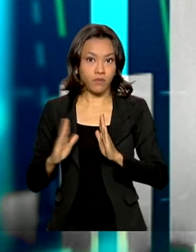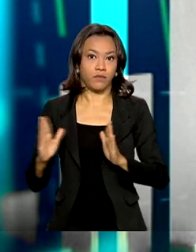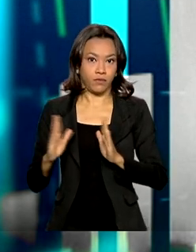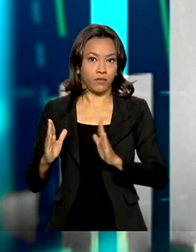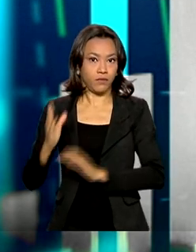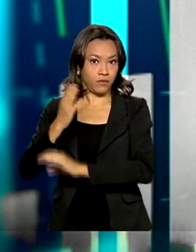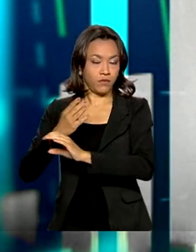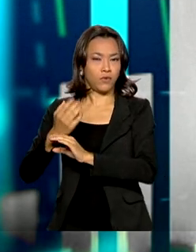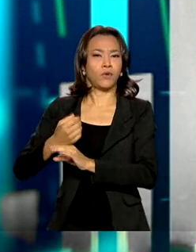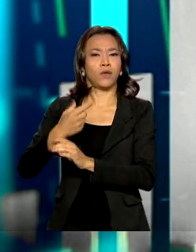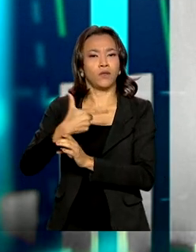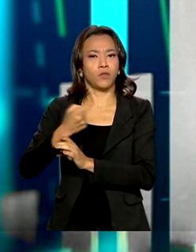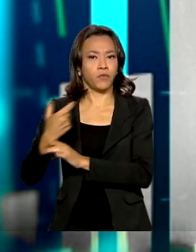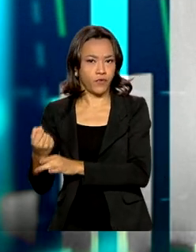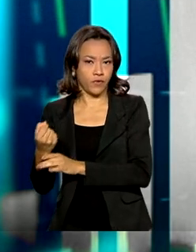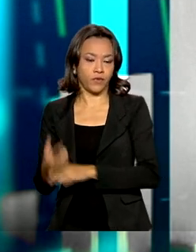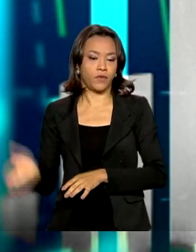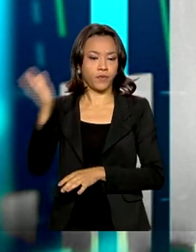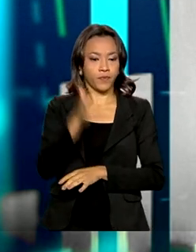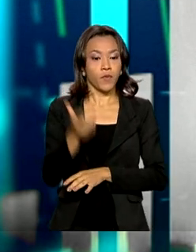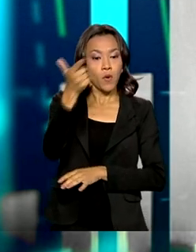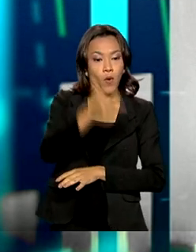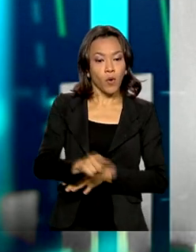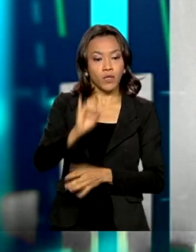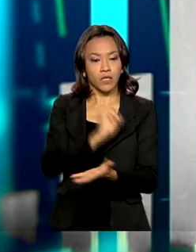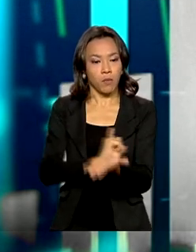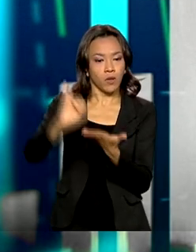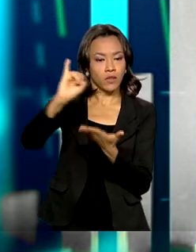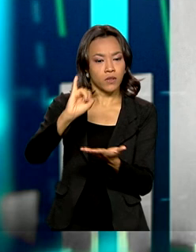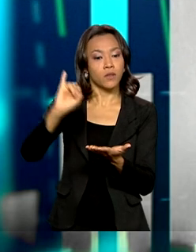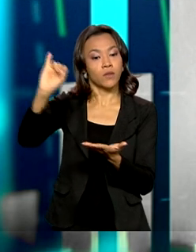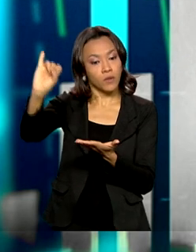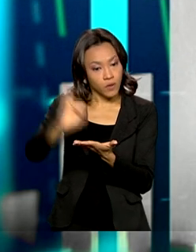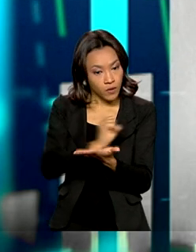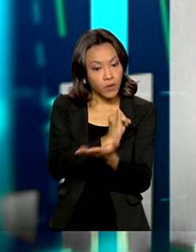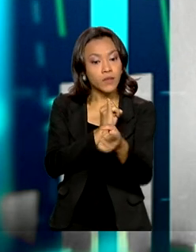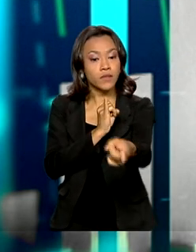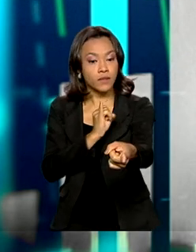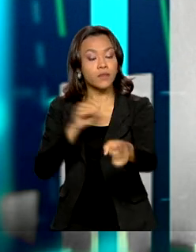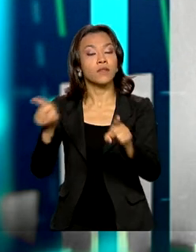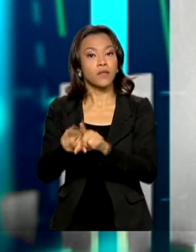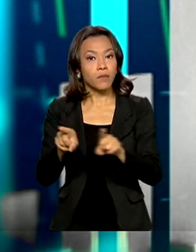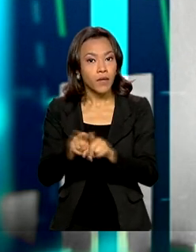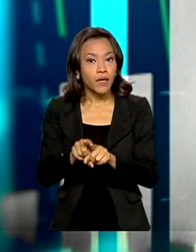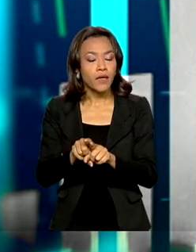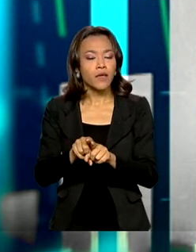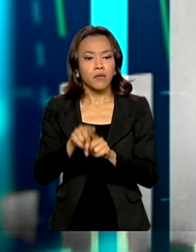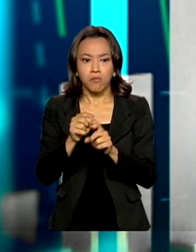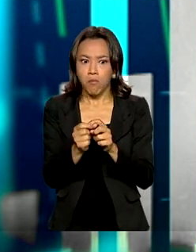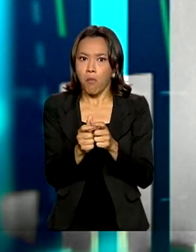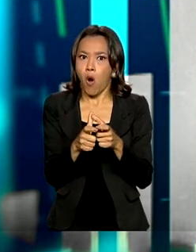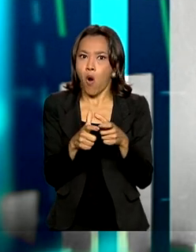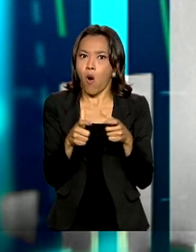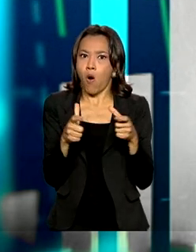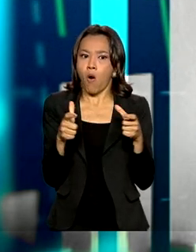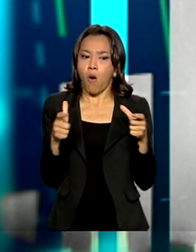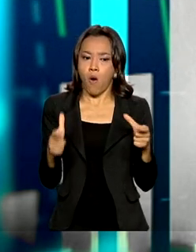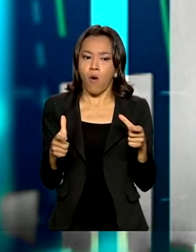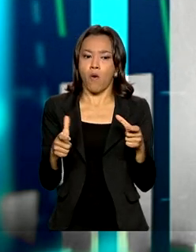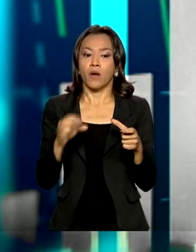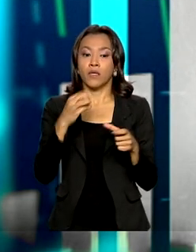crescimento. Do lado das importações, nós tivemos mais de 219 bilhões de importações, também com um crescimento expressivo de 38